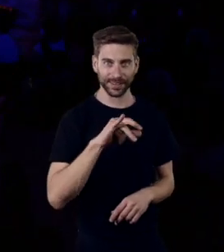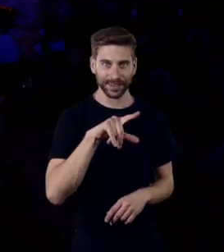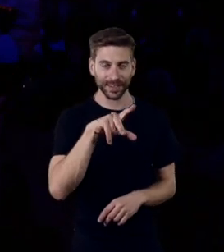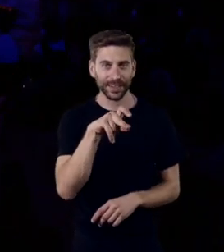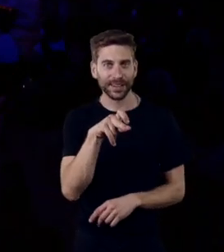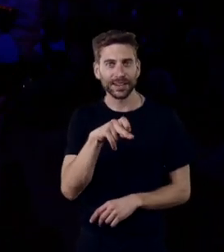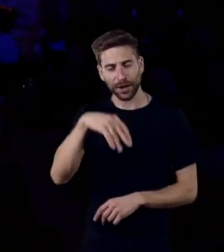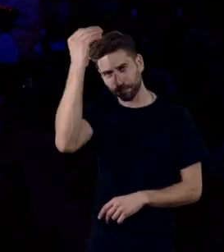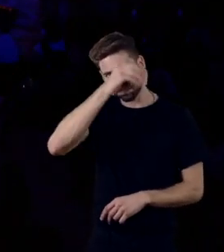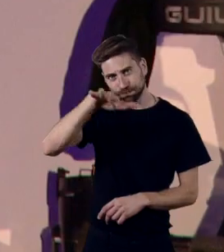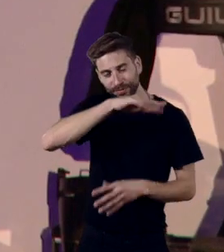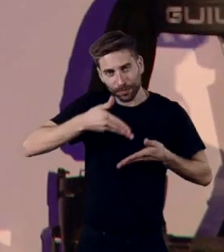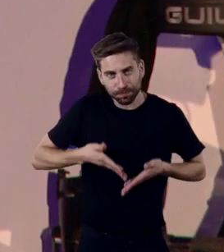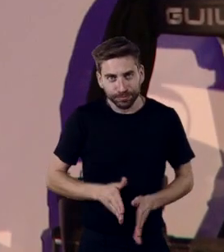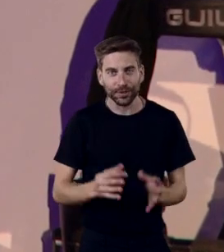viu nascer